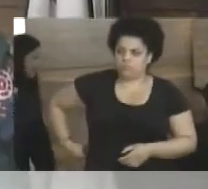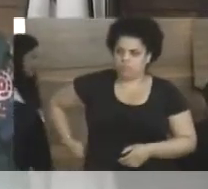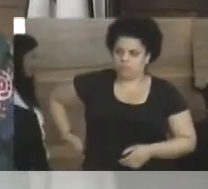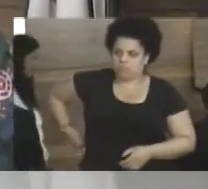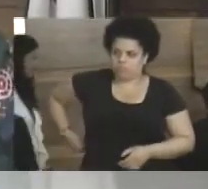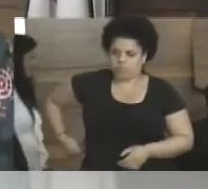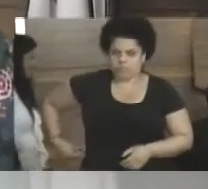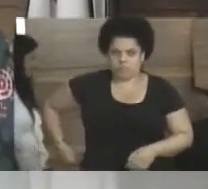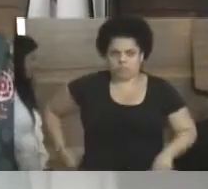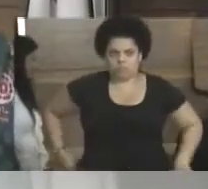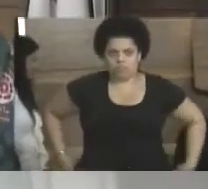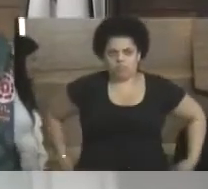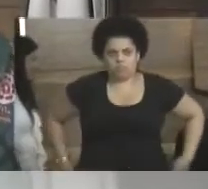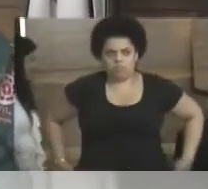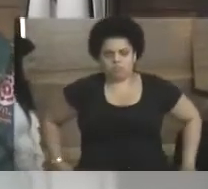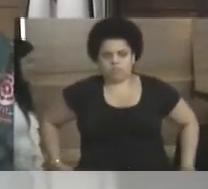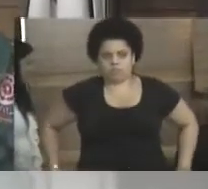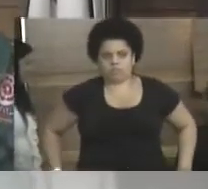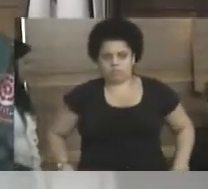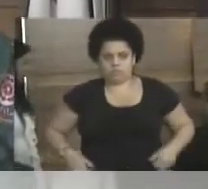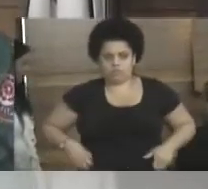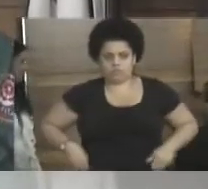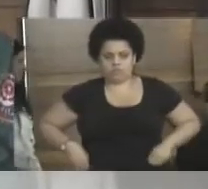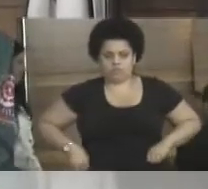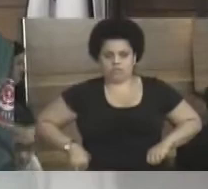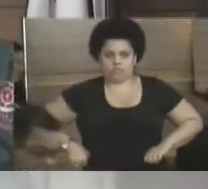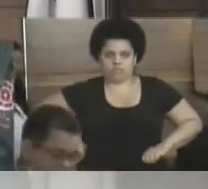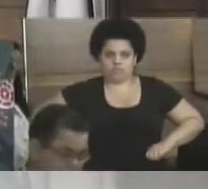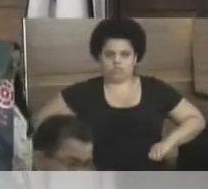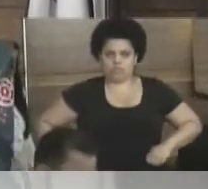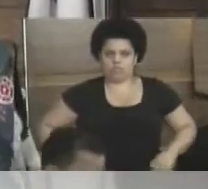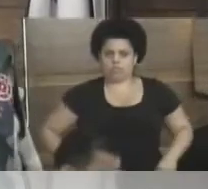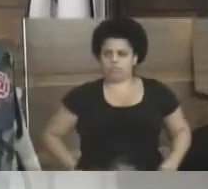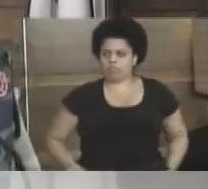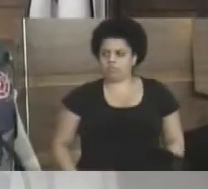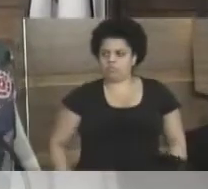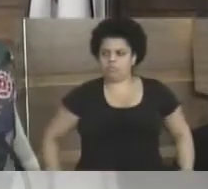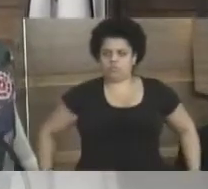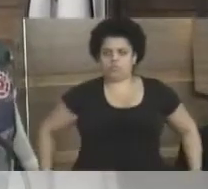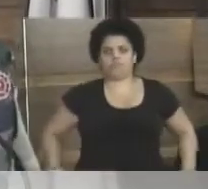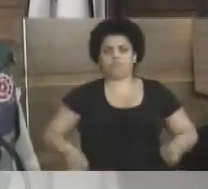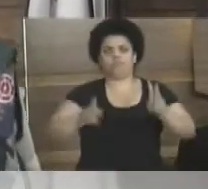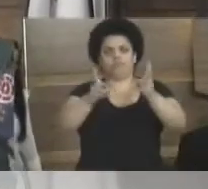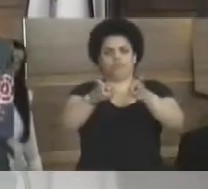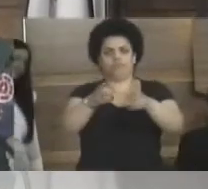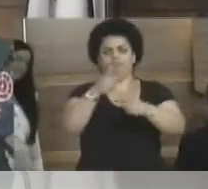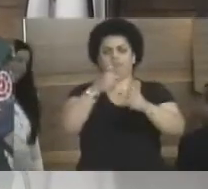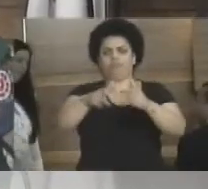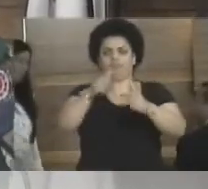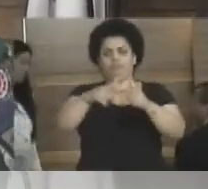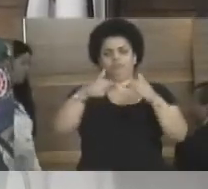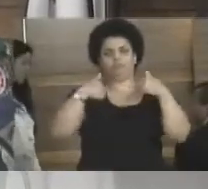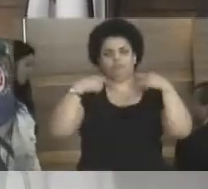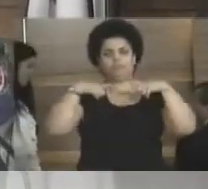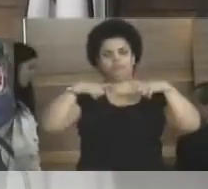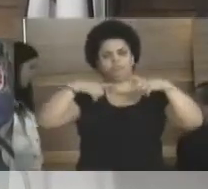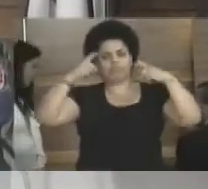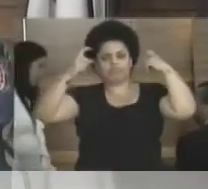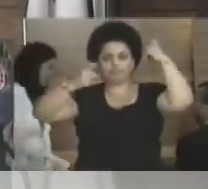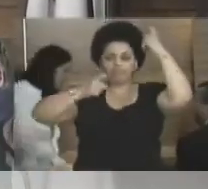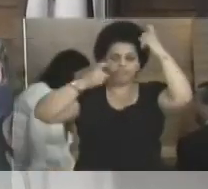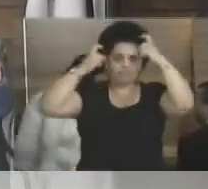Glória 2. Também a mesma questão. Eu estou aqui preocupada com as nossas